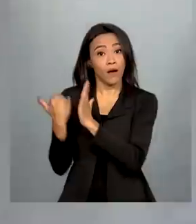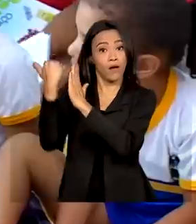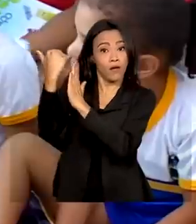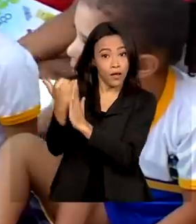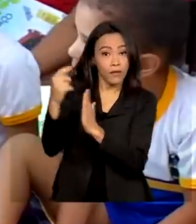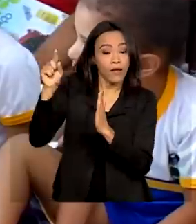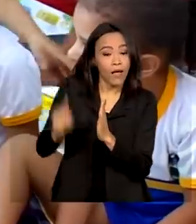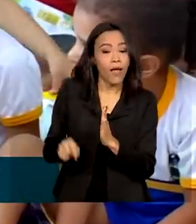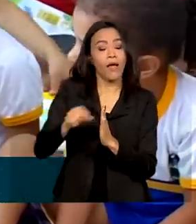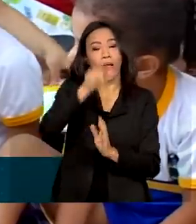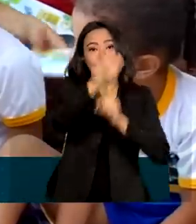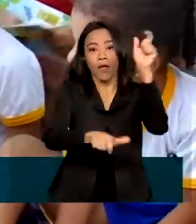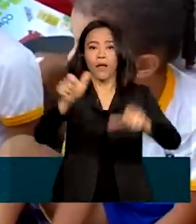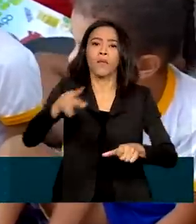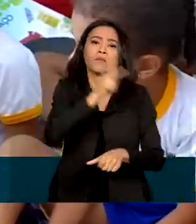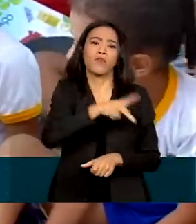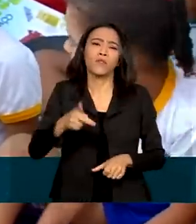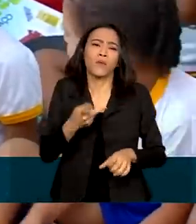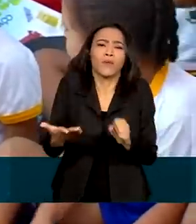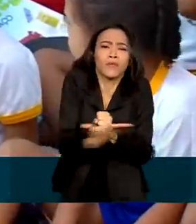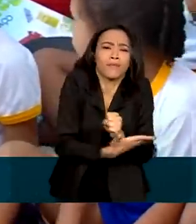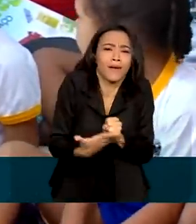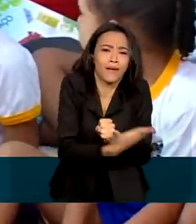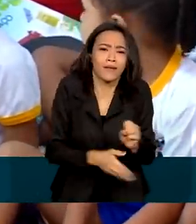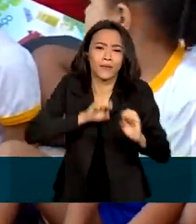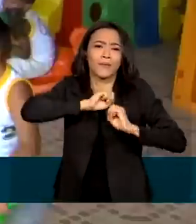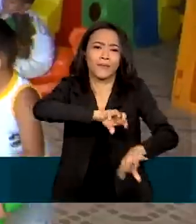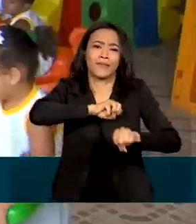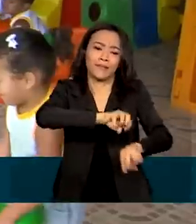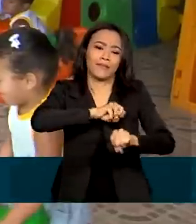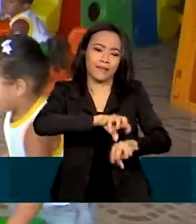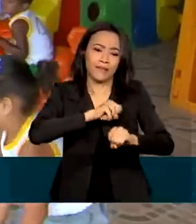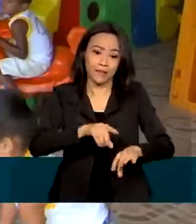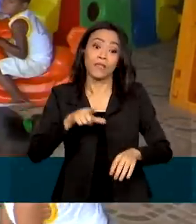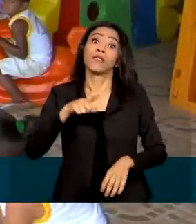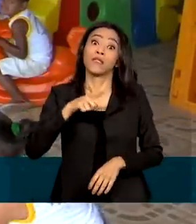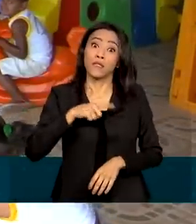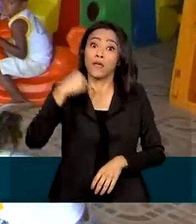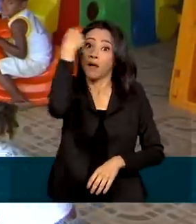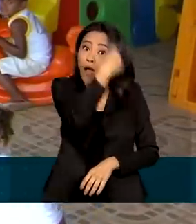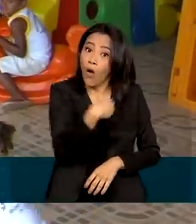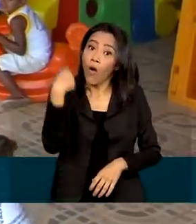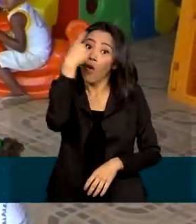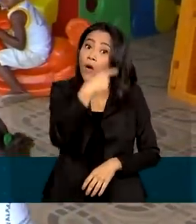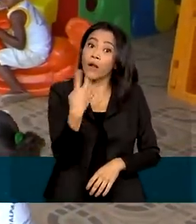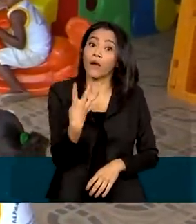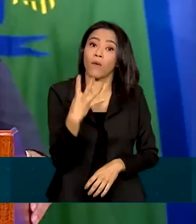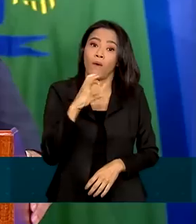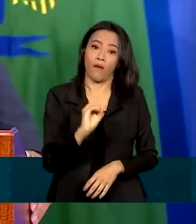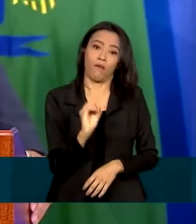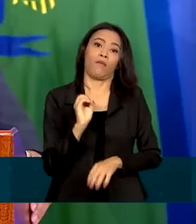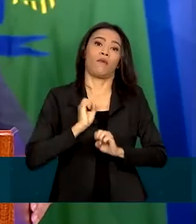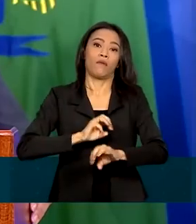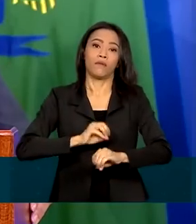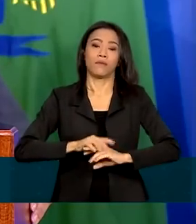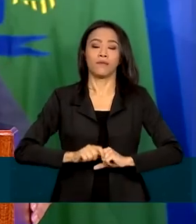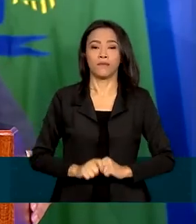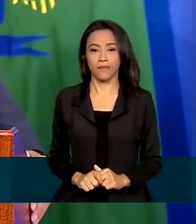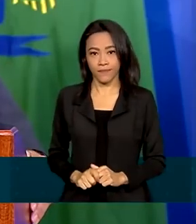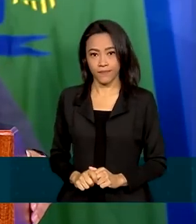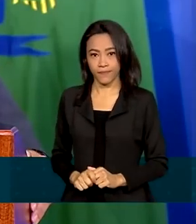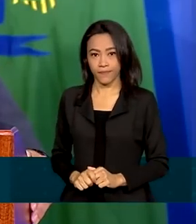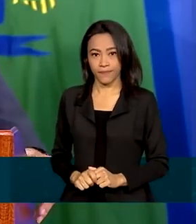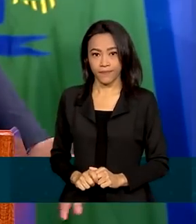vale para docentes da educação básica pública, que cumprem carga horária de 40 horas semanais. É uma maneira que